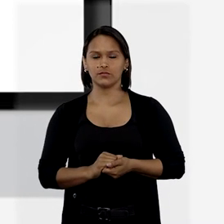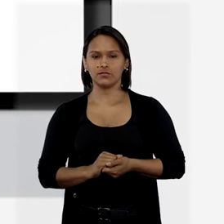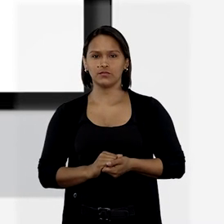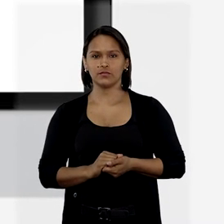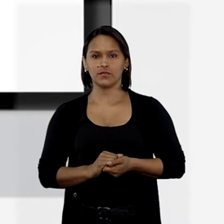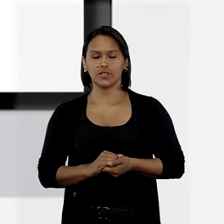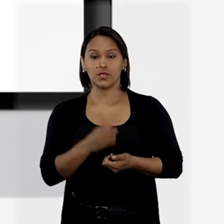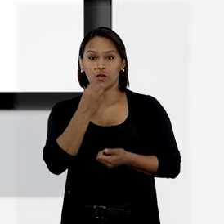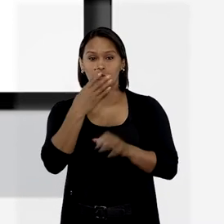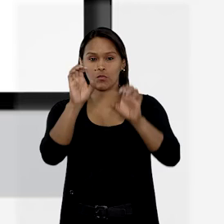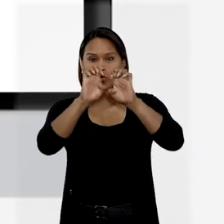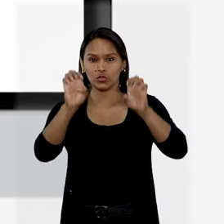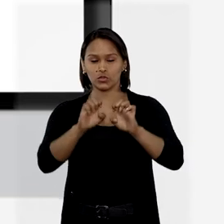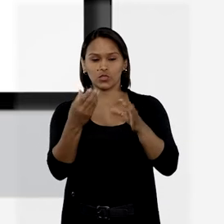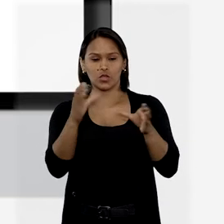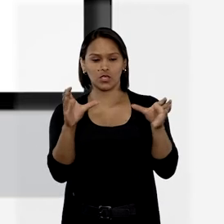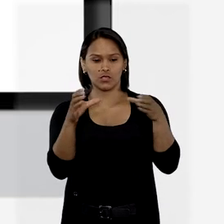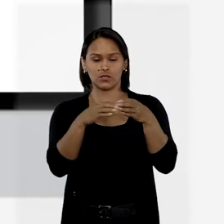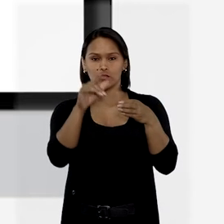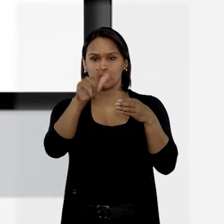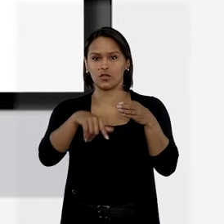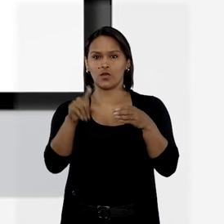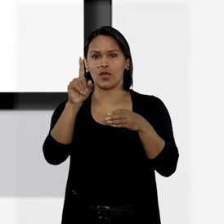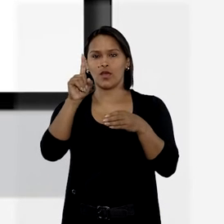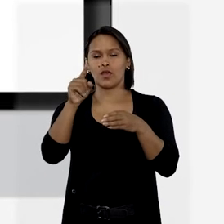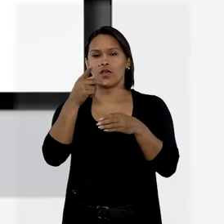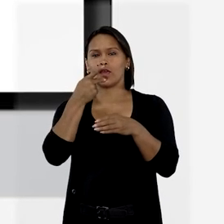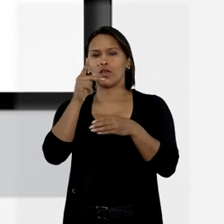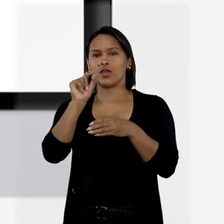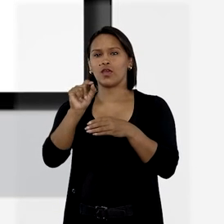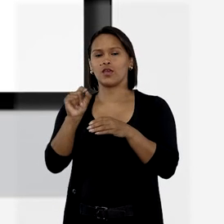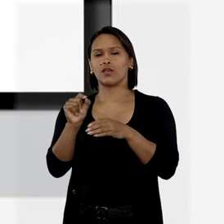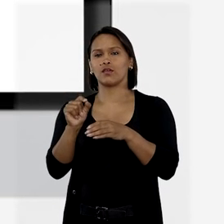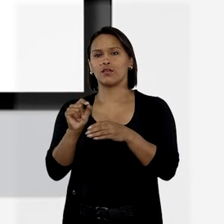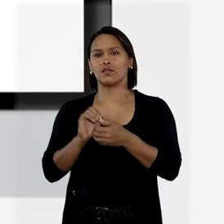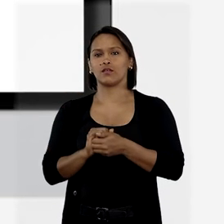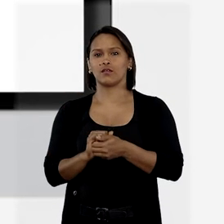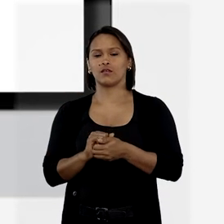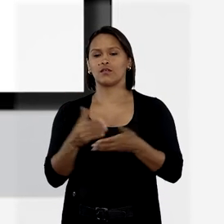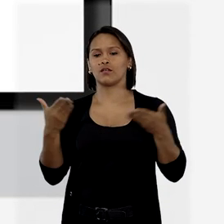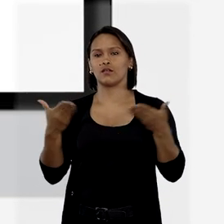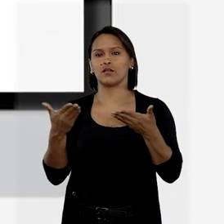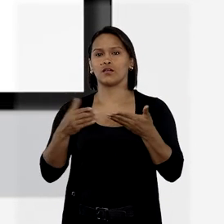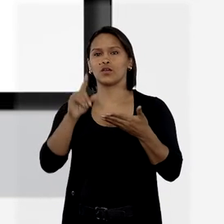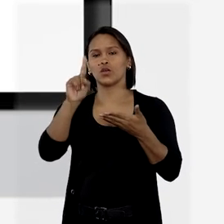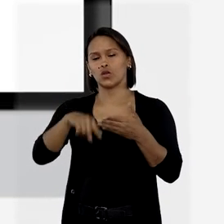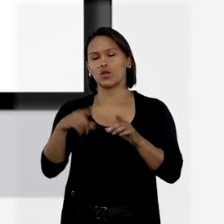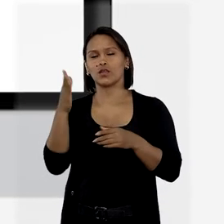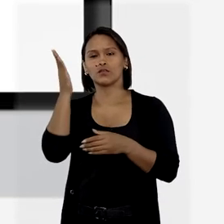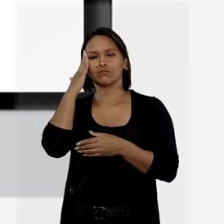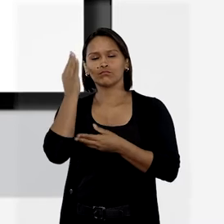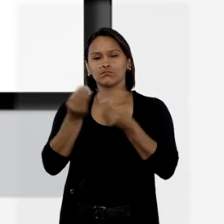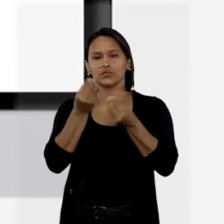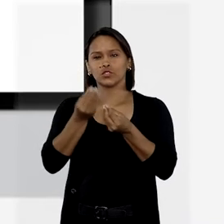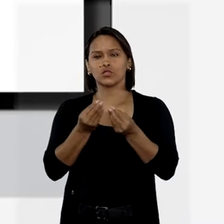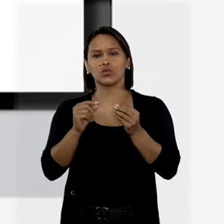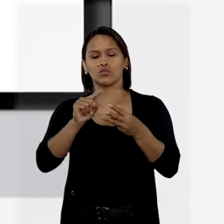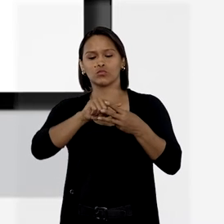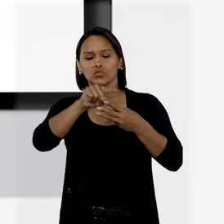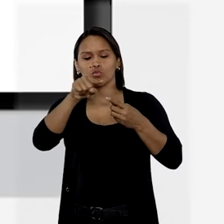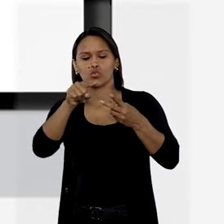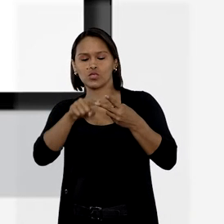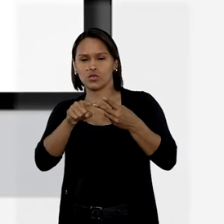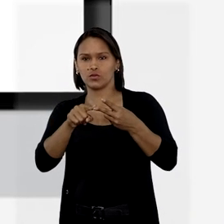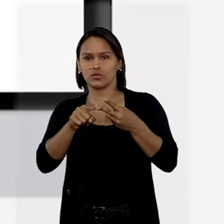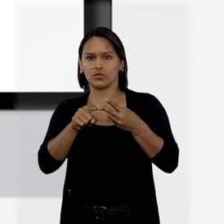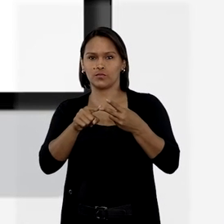Uma boa estrutura para esse núcleo é... Agora já sabemos também como escreveremos o segundo